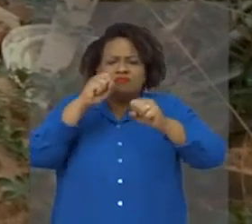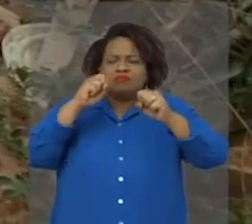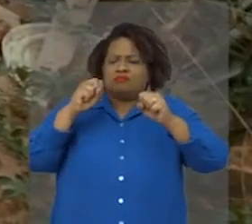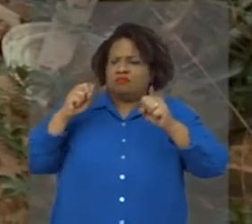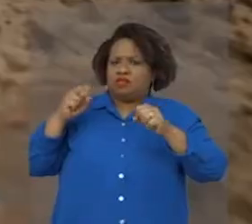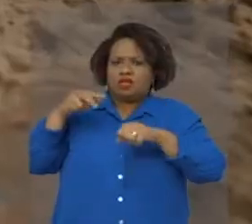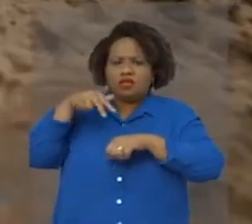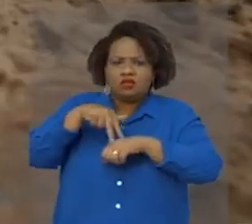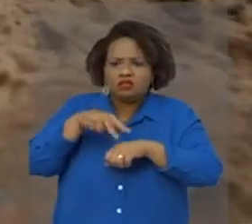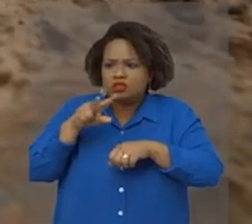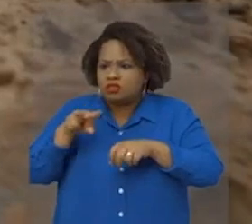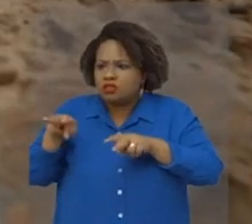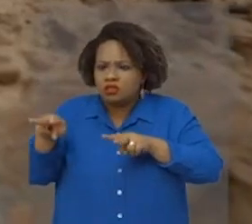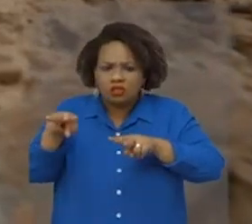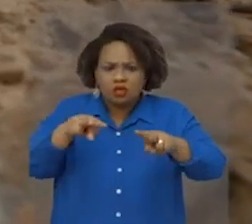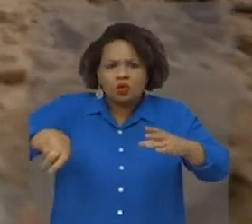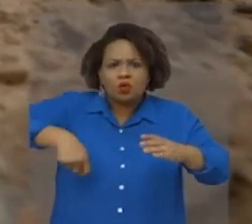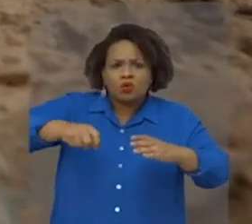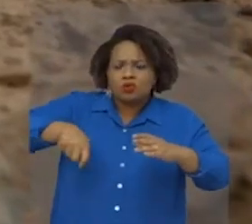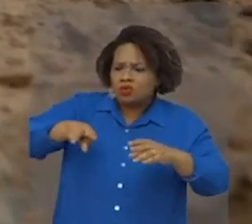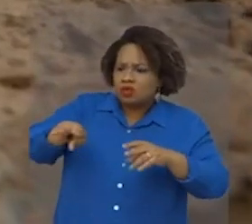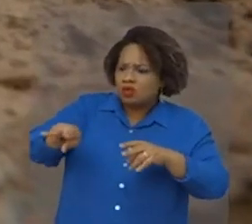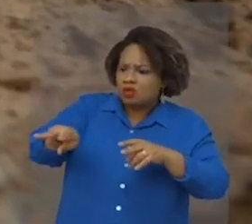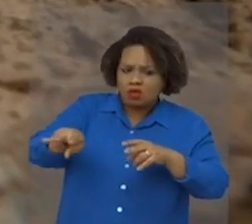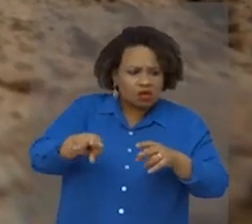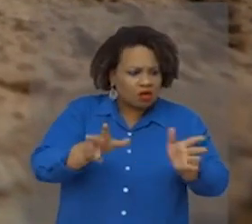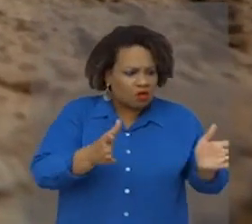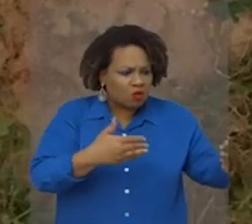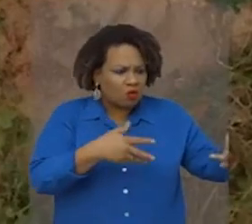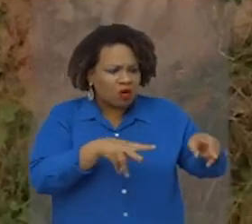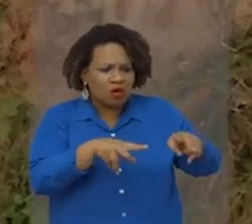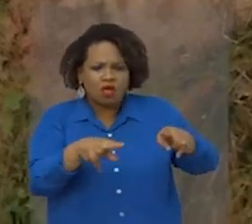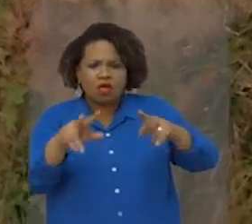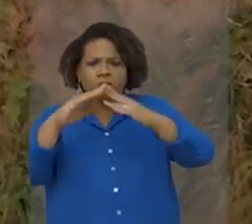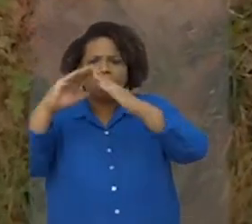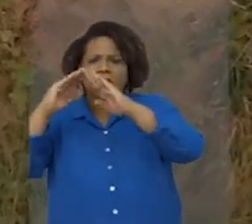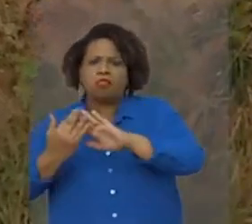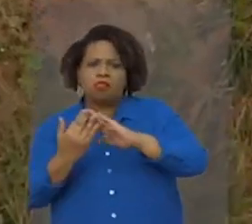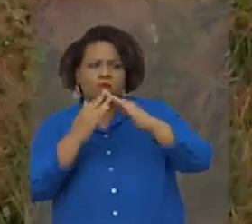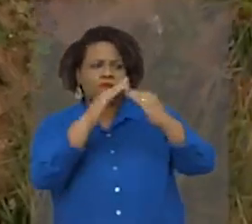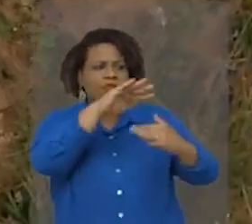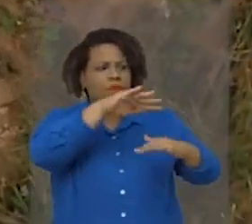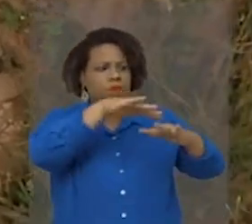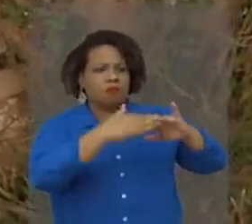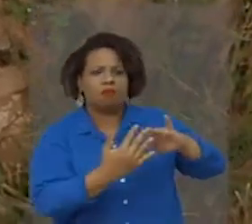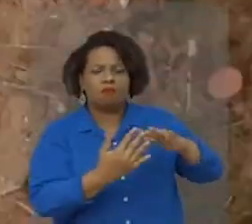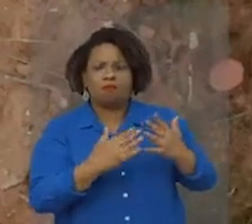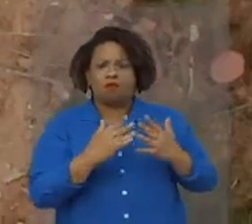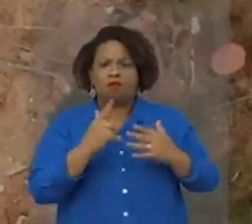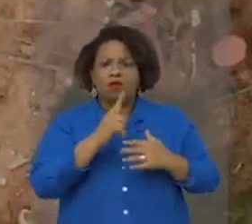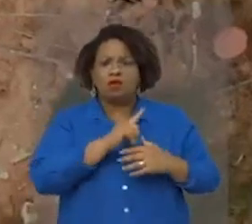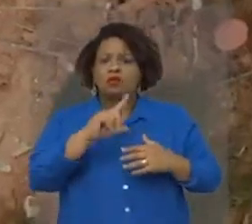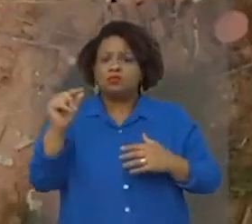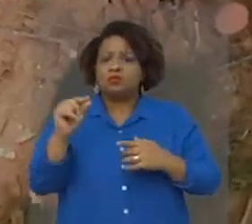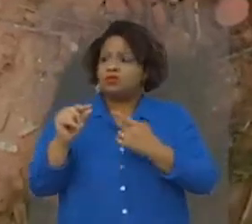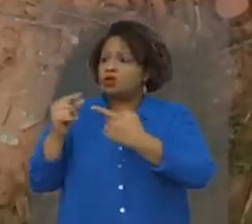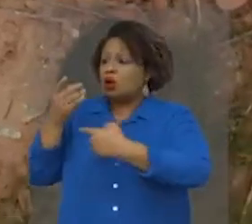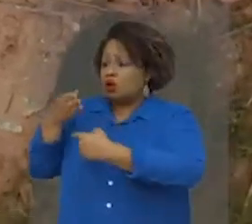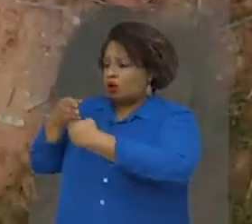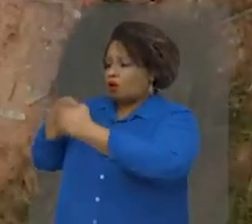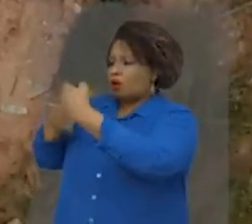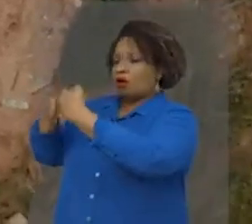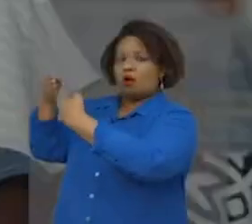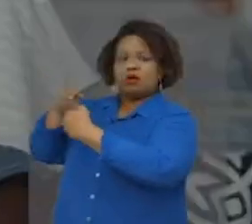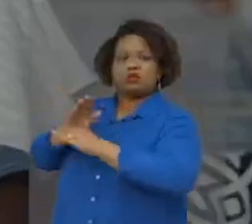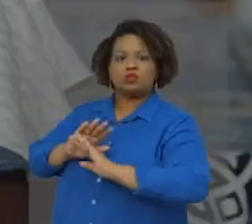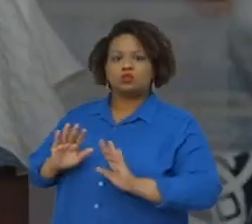da manhã, quando eu cheguei aqui, na tarde eu vou naquela cozinha, o quarto, já foi caindo, já foi caindo. Quando eles saíram, só estava a